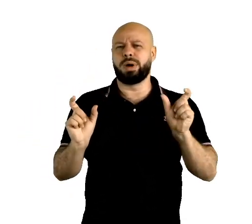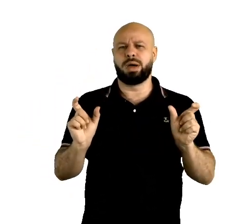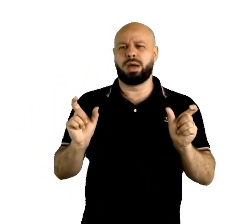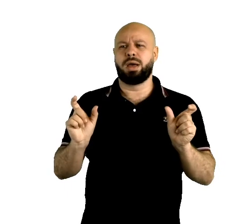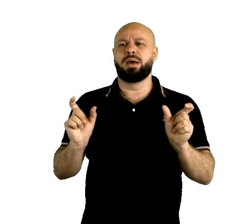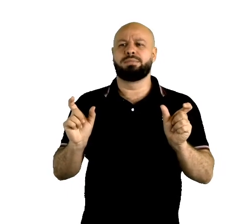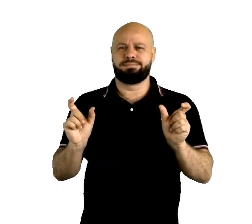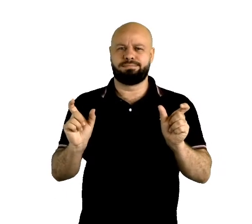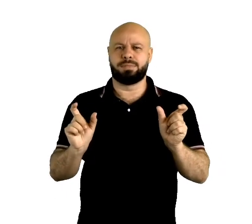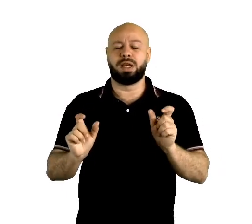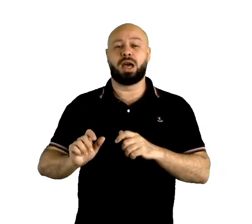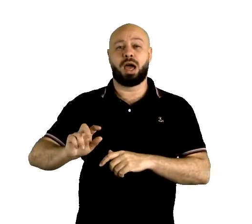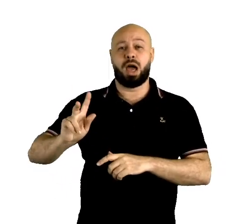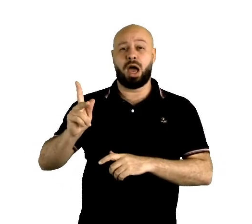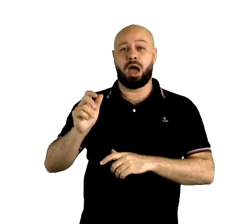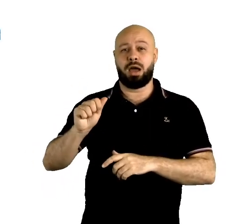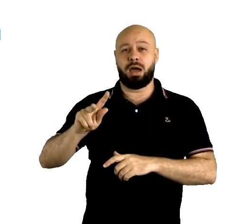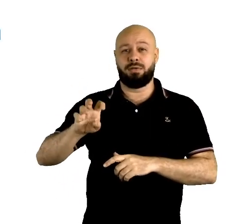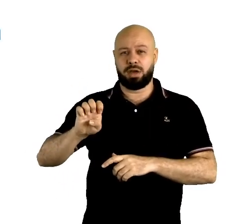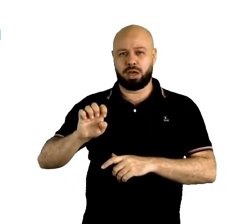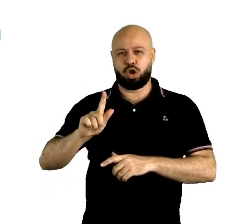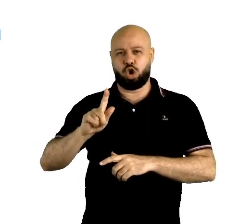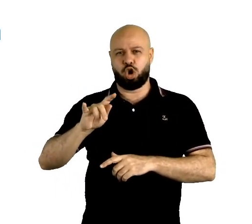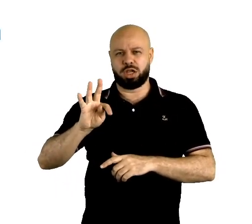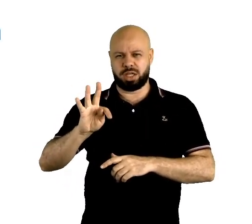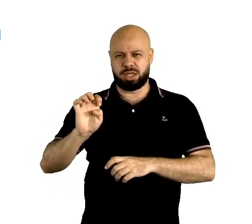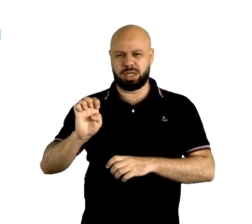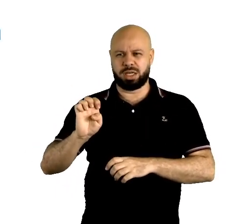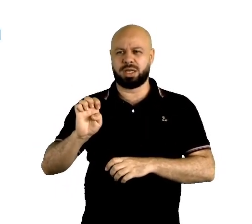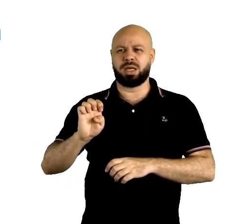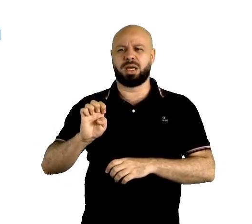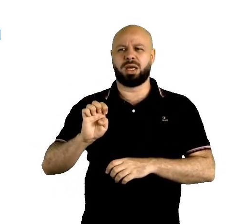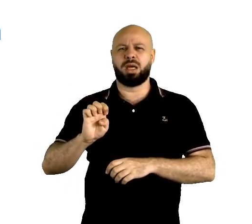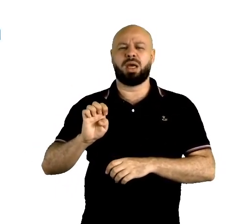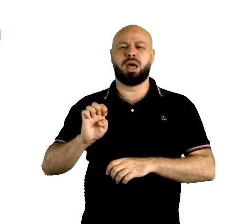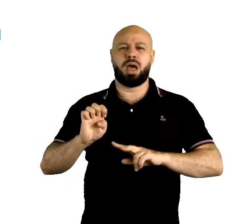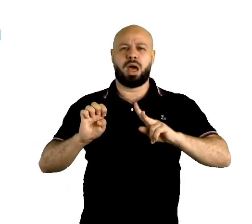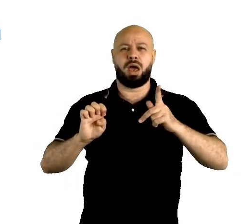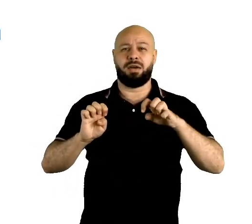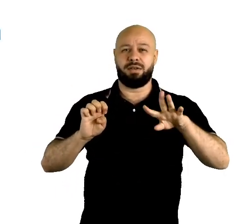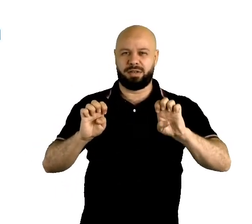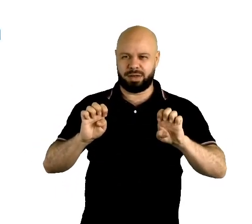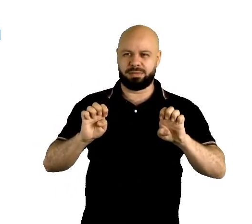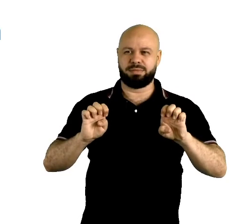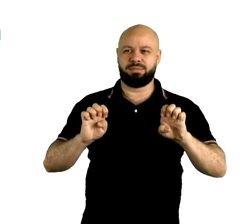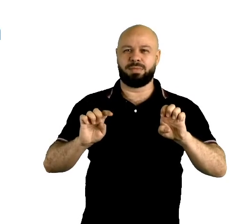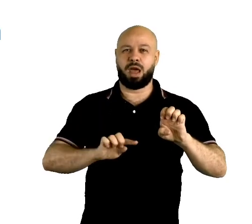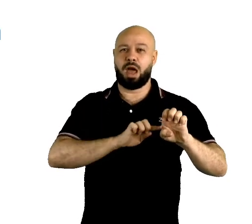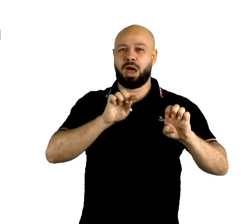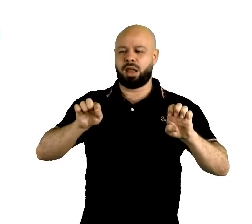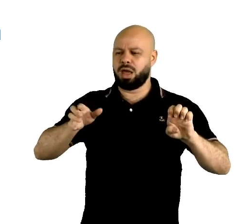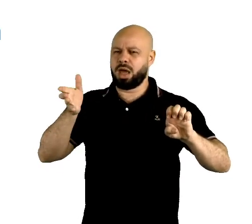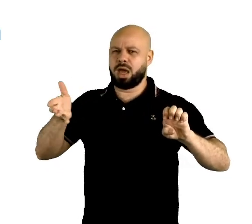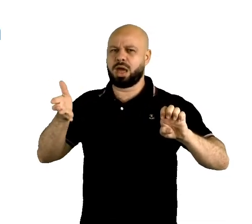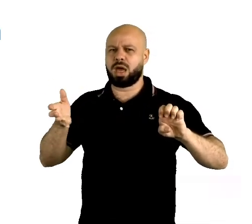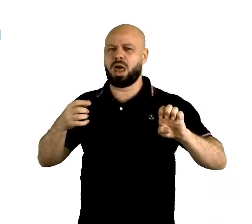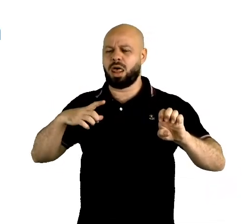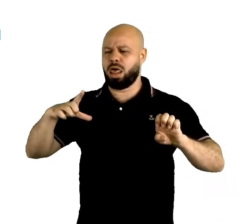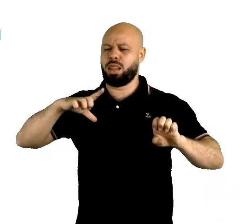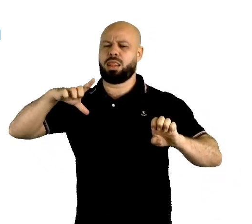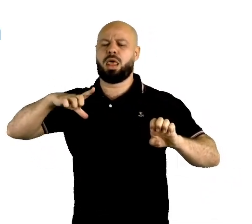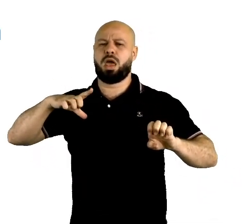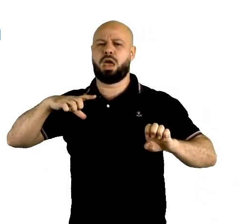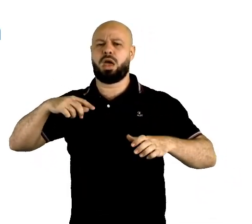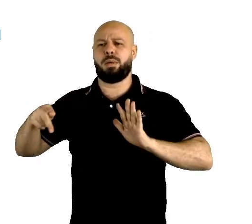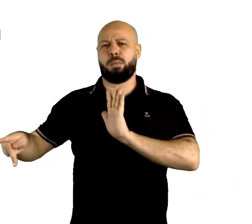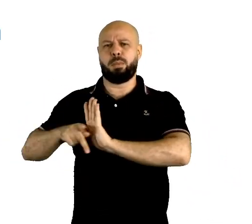verbo have got e have, né? Os britânicos, eles costumam usar o have got quando eles querem dizer que possuem algo, né? Quando eles